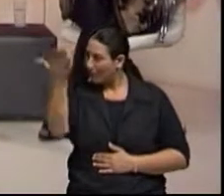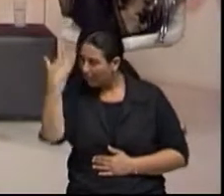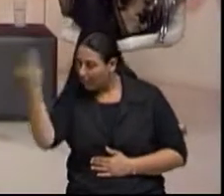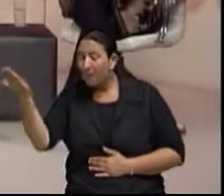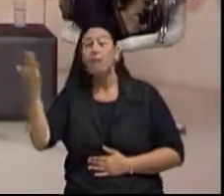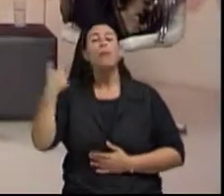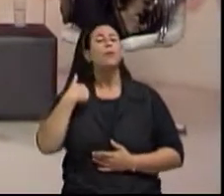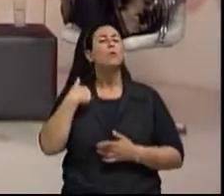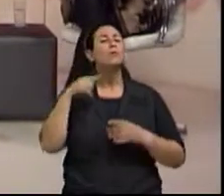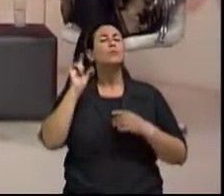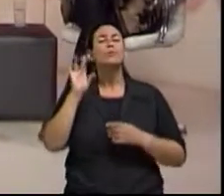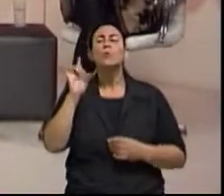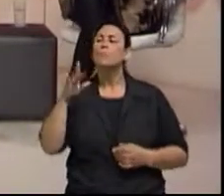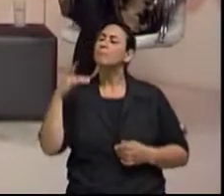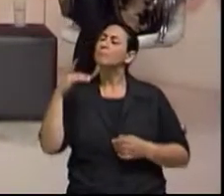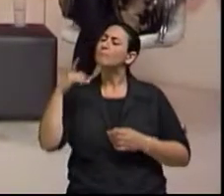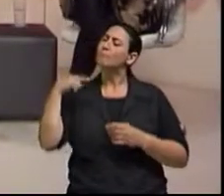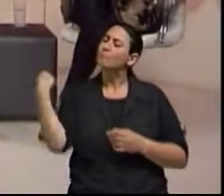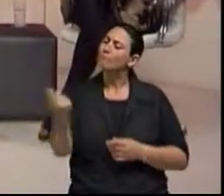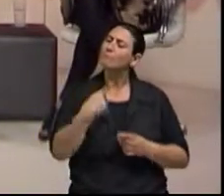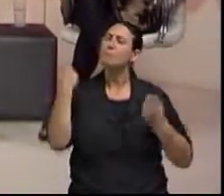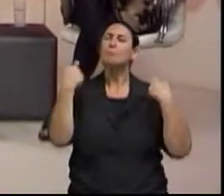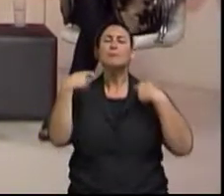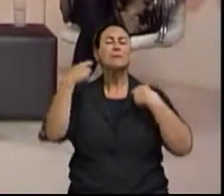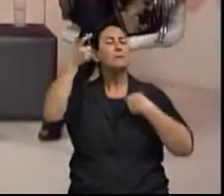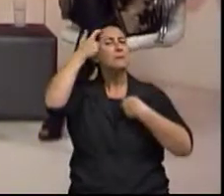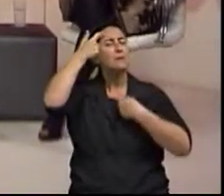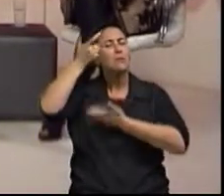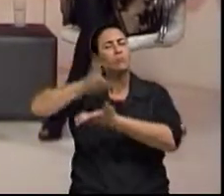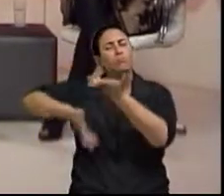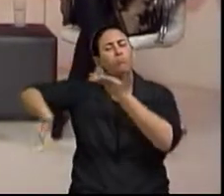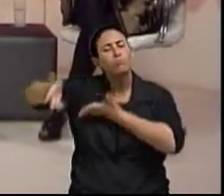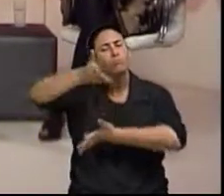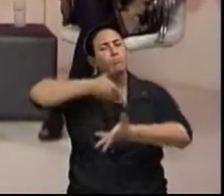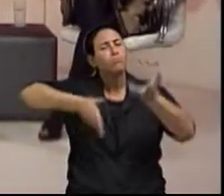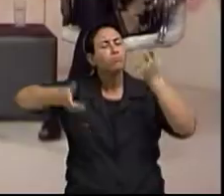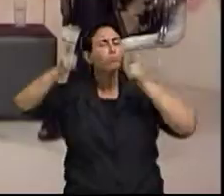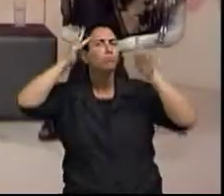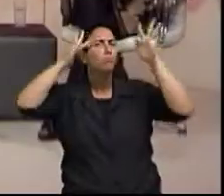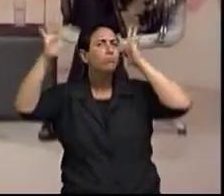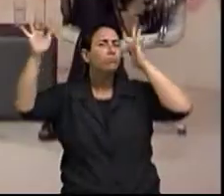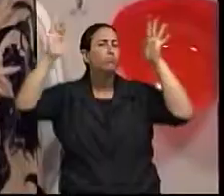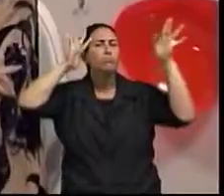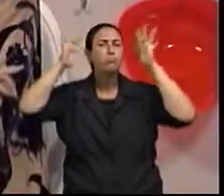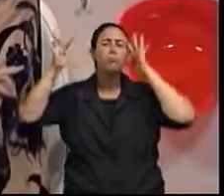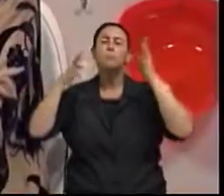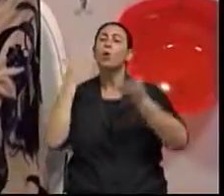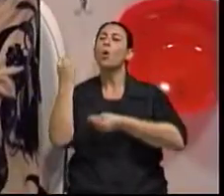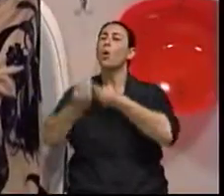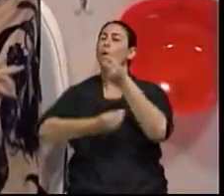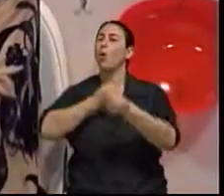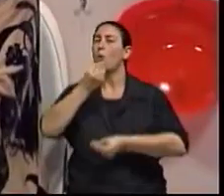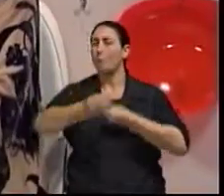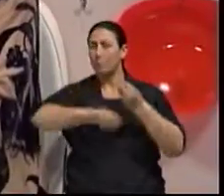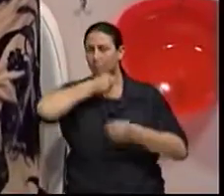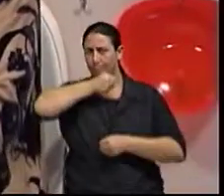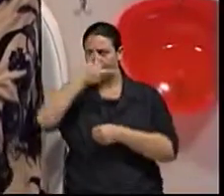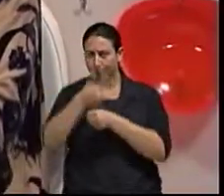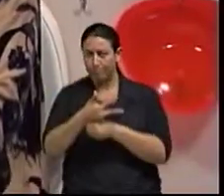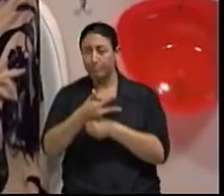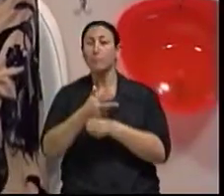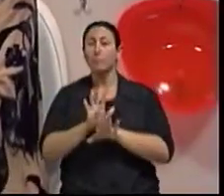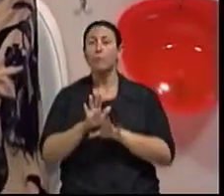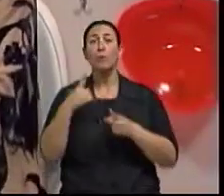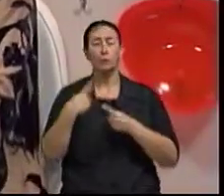pensar, possa trocar ideias sobre essa questão do envelhecimento, né? Quando a gente